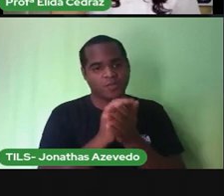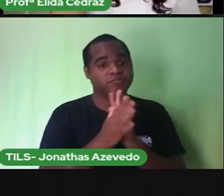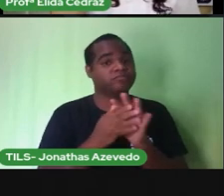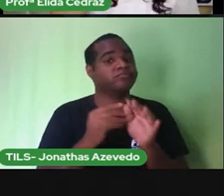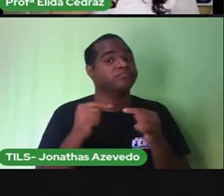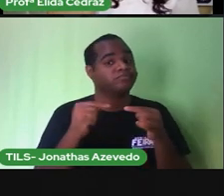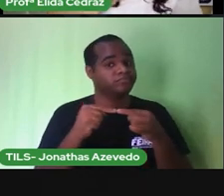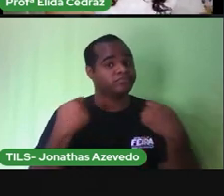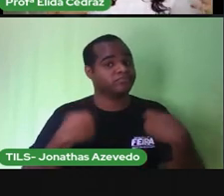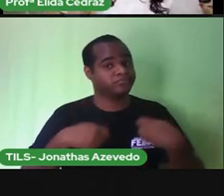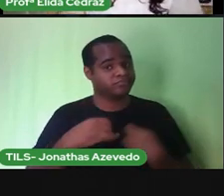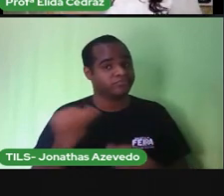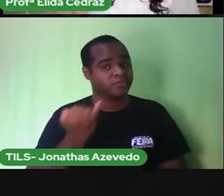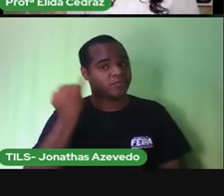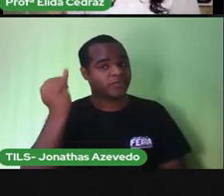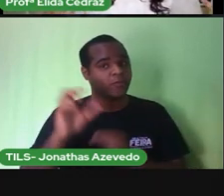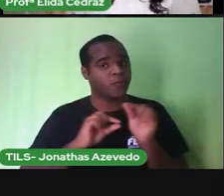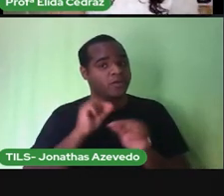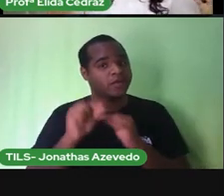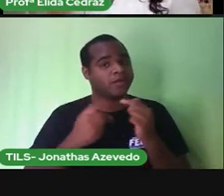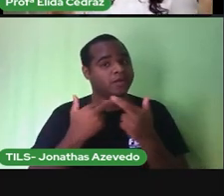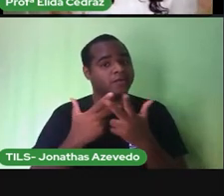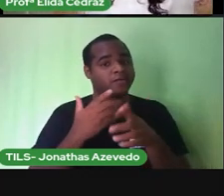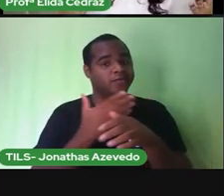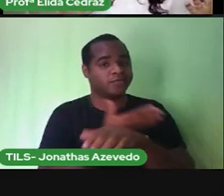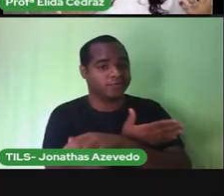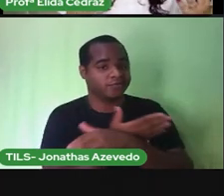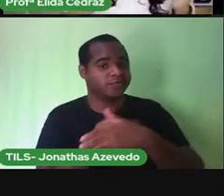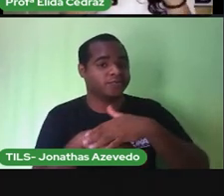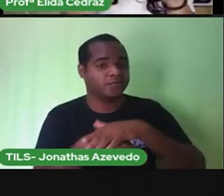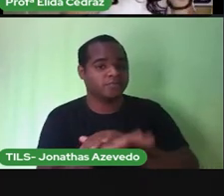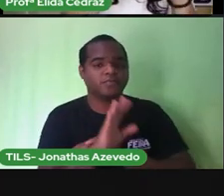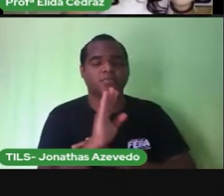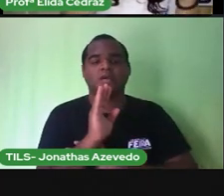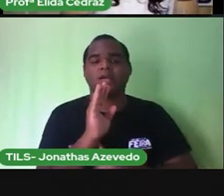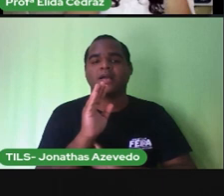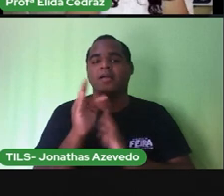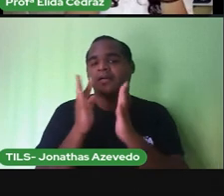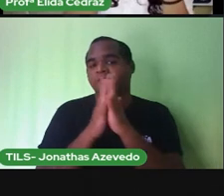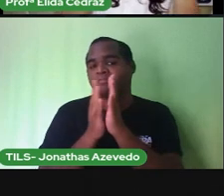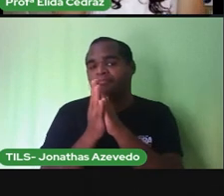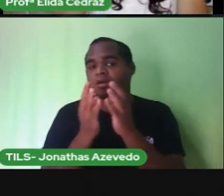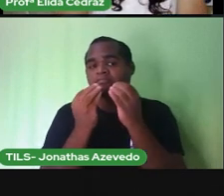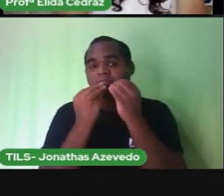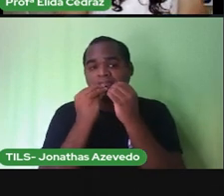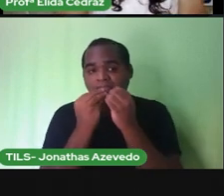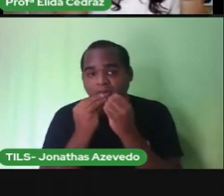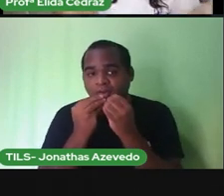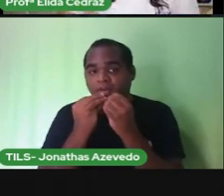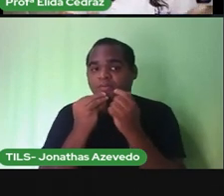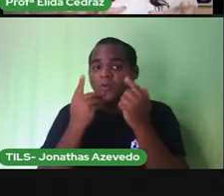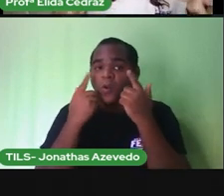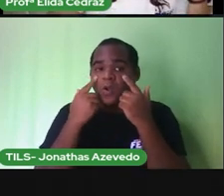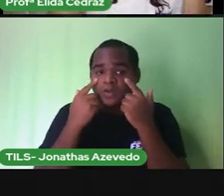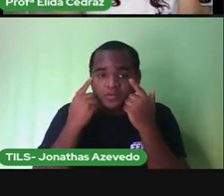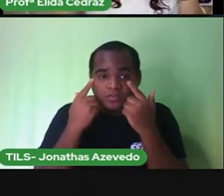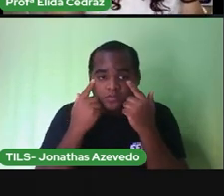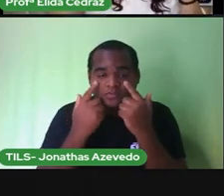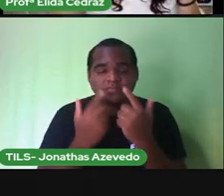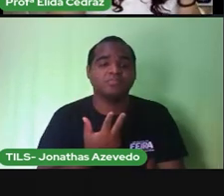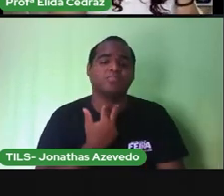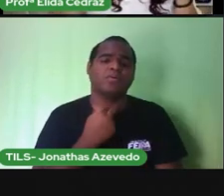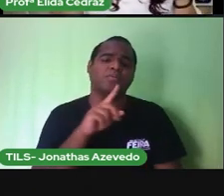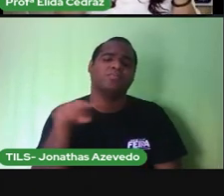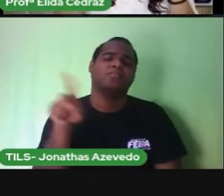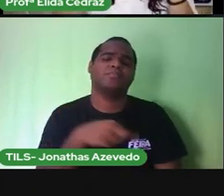a gente tem o costume de estar pondo a bendita das mãos na boca e nos olhos. e a